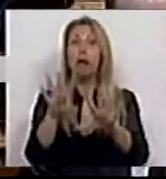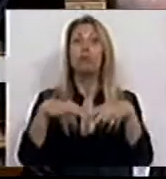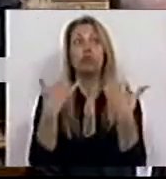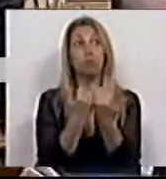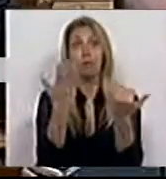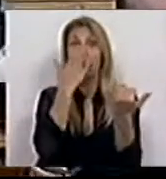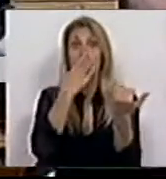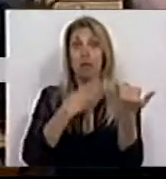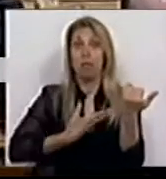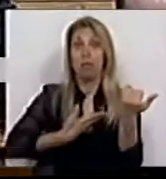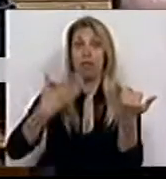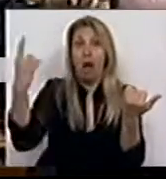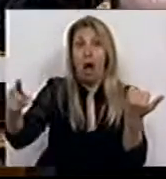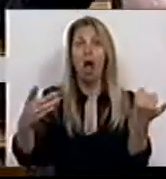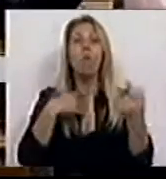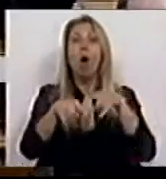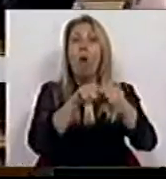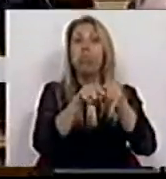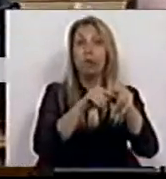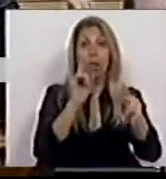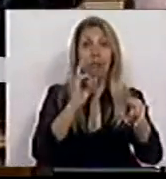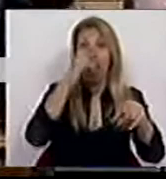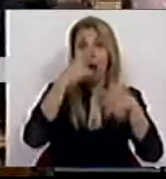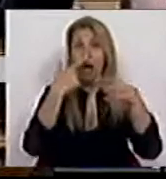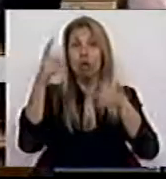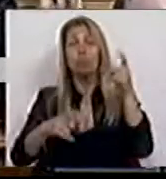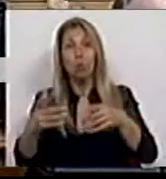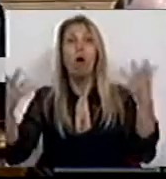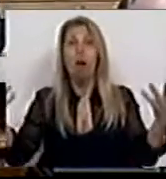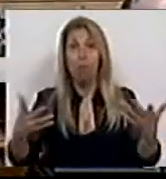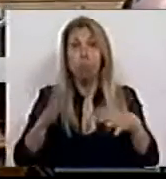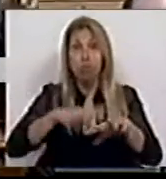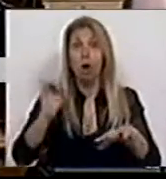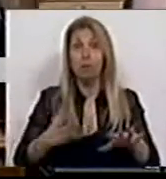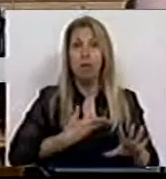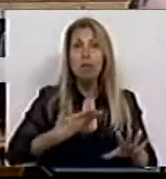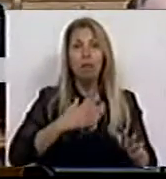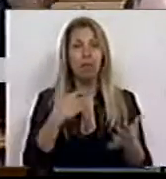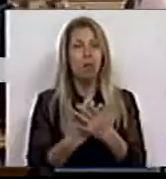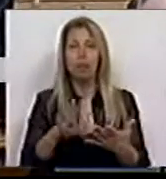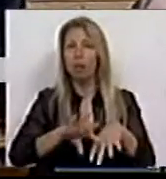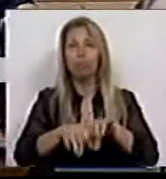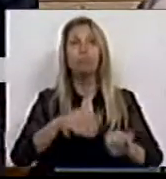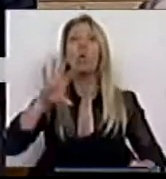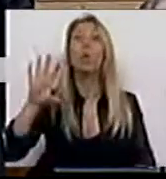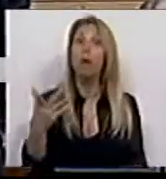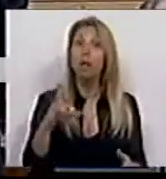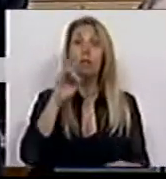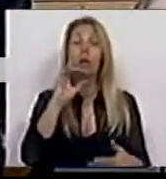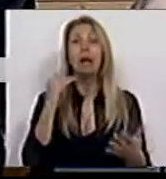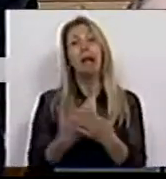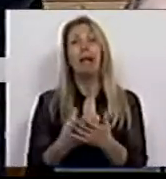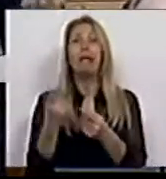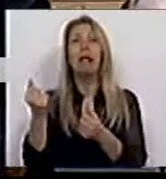como ter uma política que defenda as pessoas, face a uma dívida que sangra o país para garantir que a finança não saiba